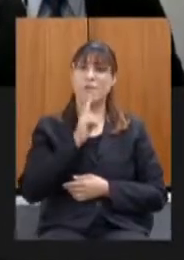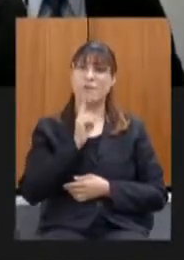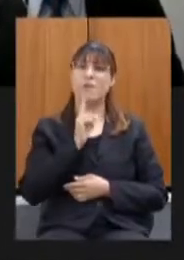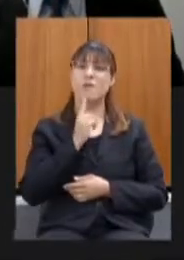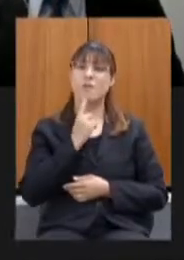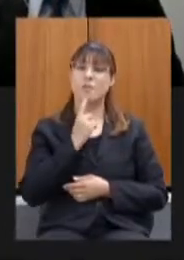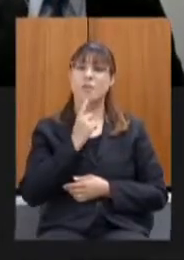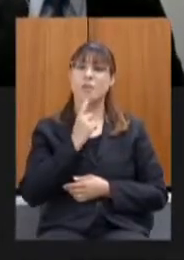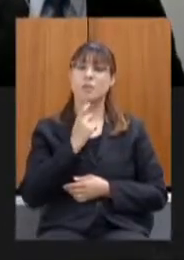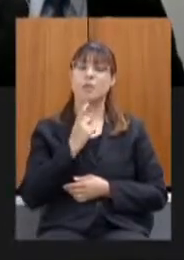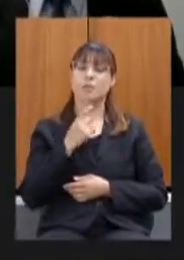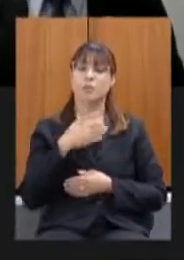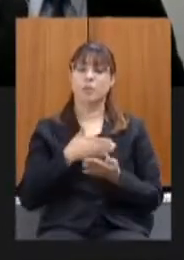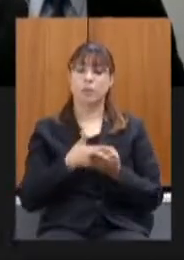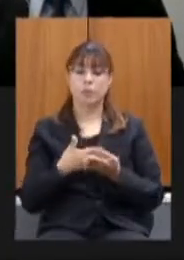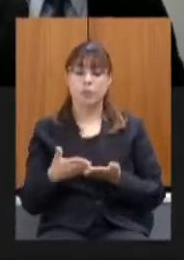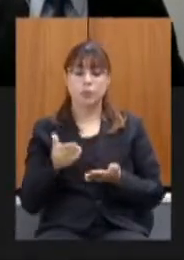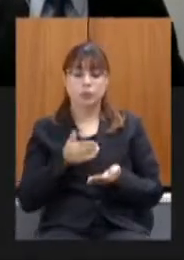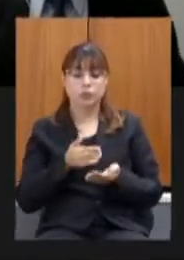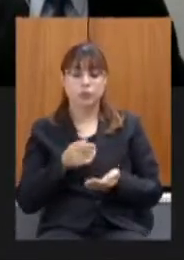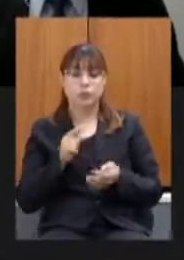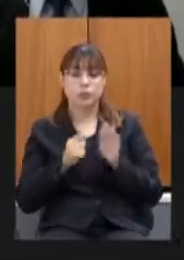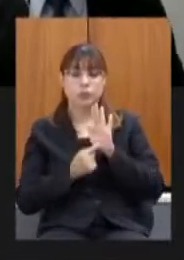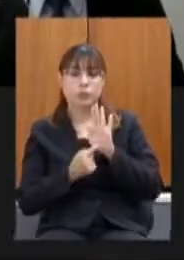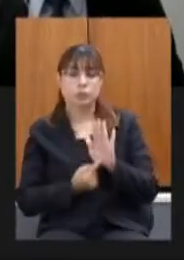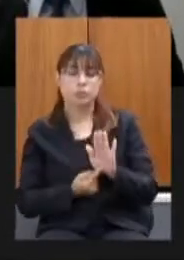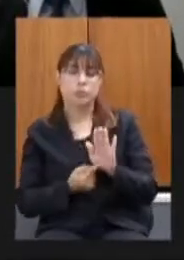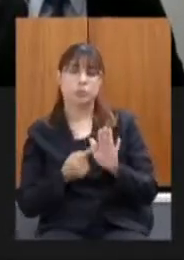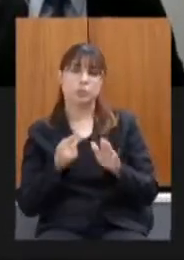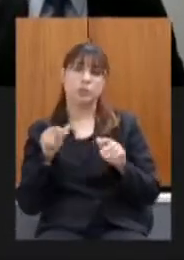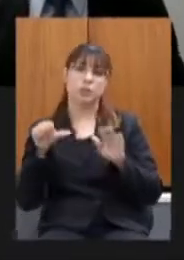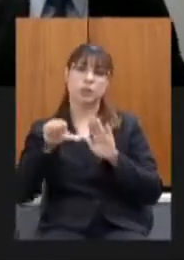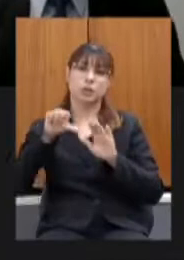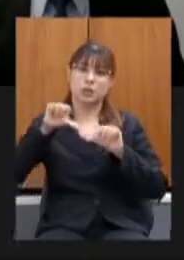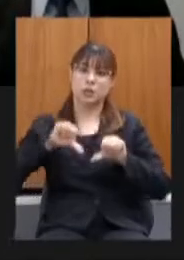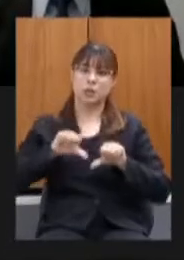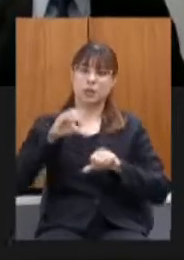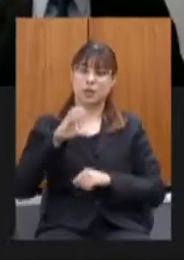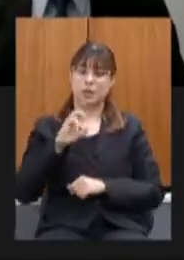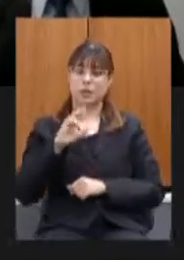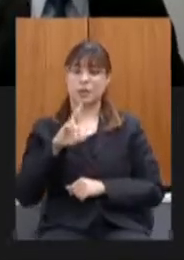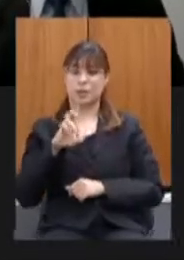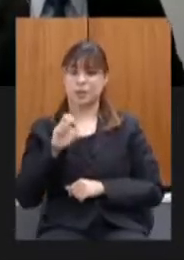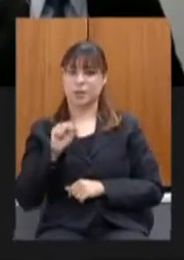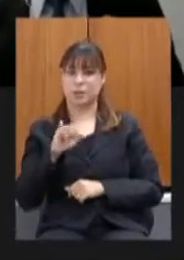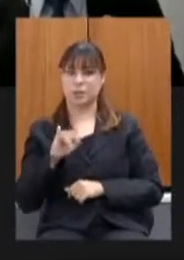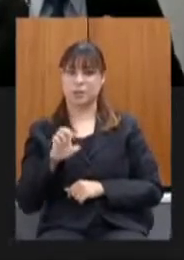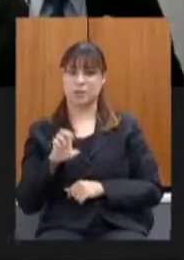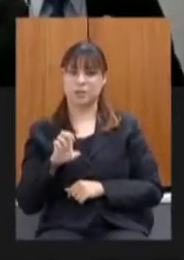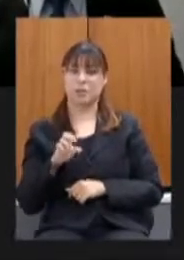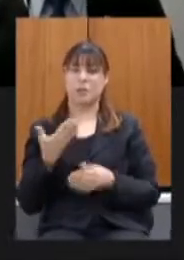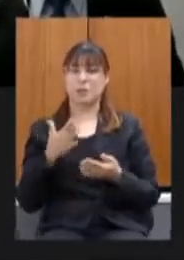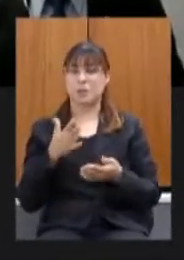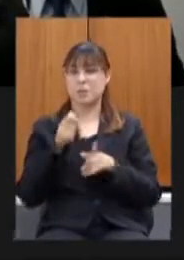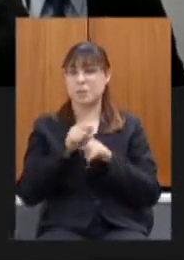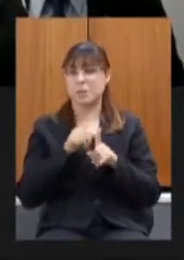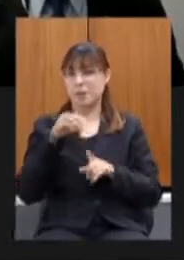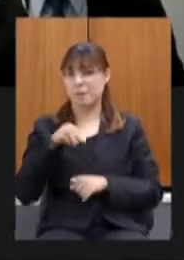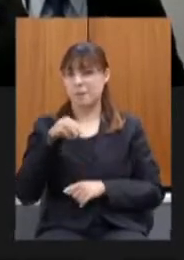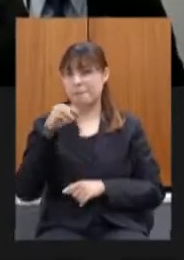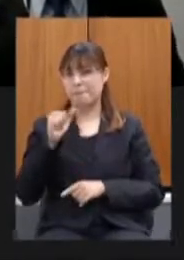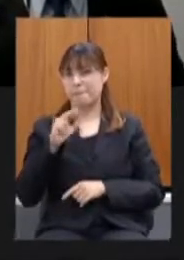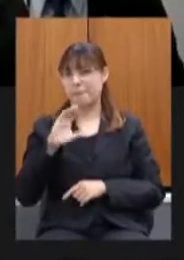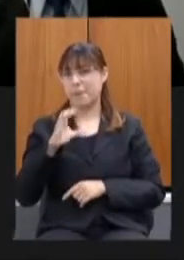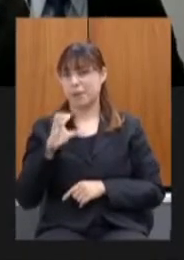início da crise ali em março o terceiro descende de março ali a gente tem